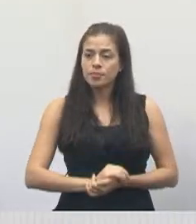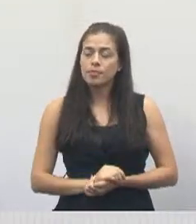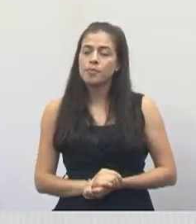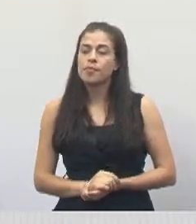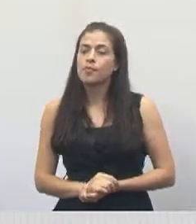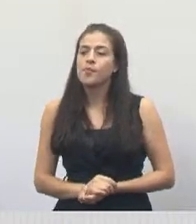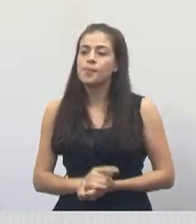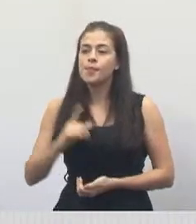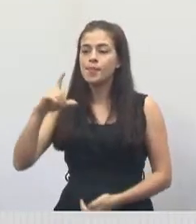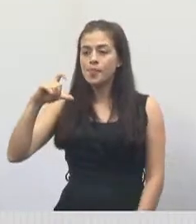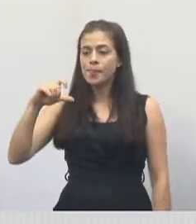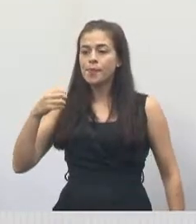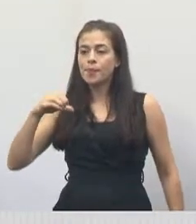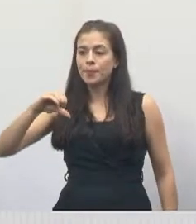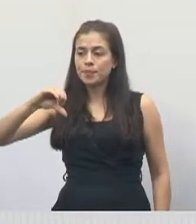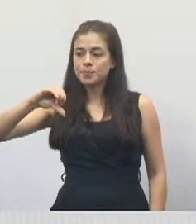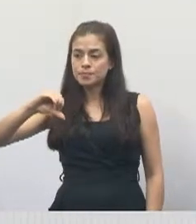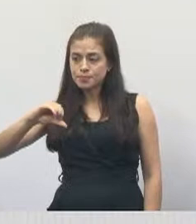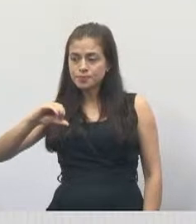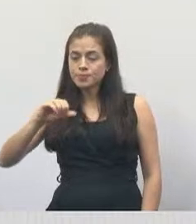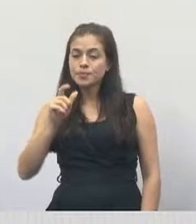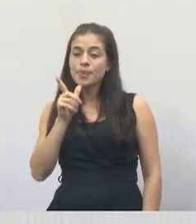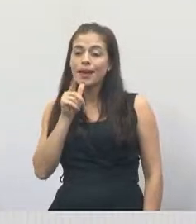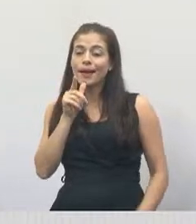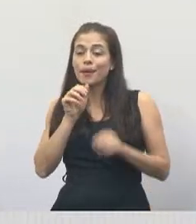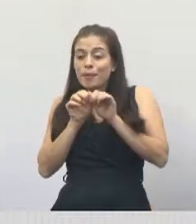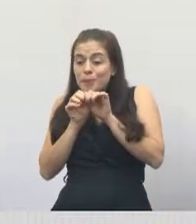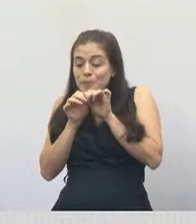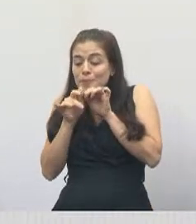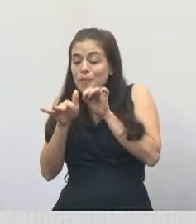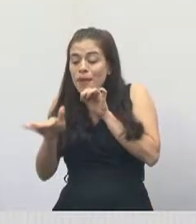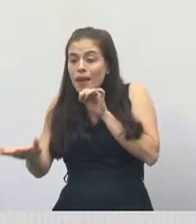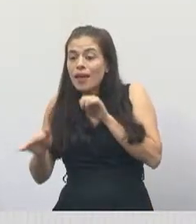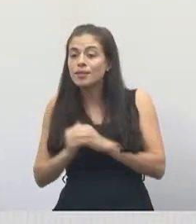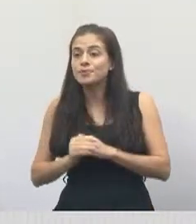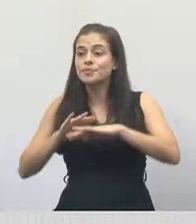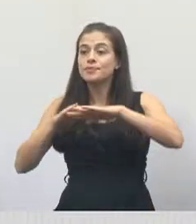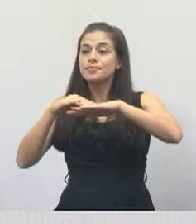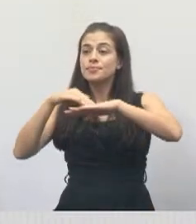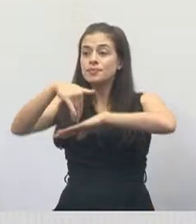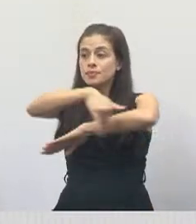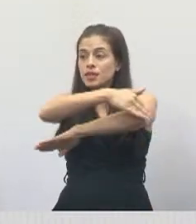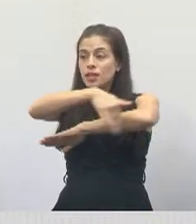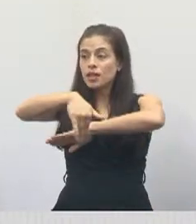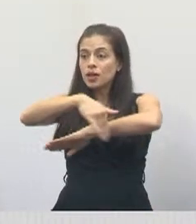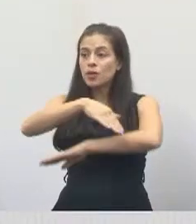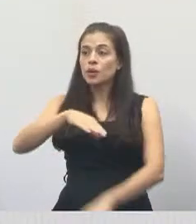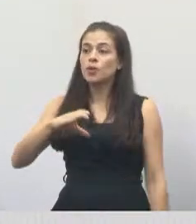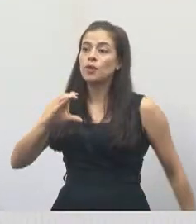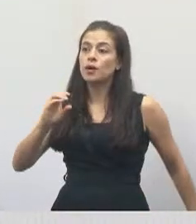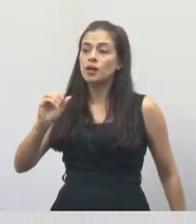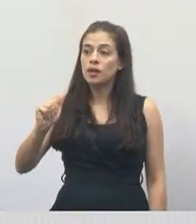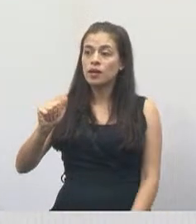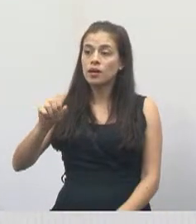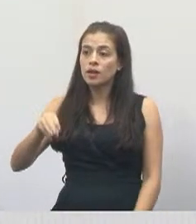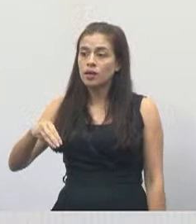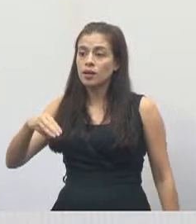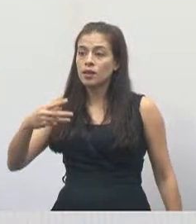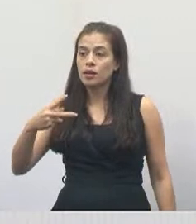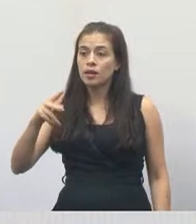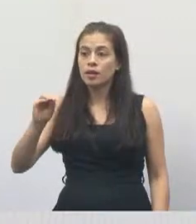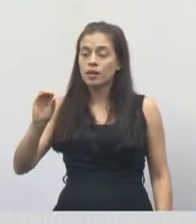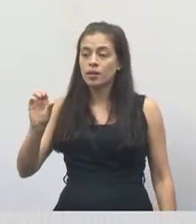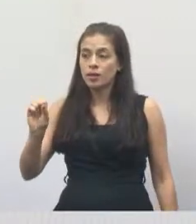Mina de água, na rua Campo de Jordão, em frente ao número 12, no